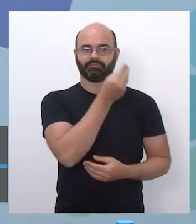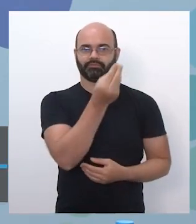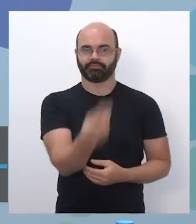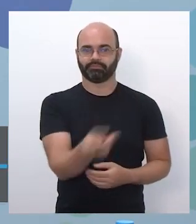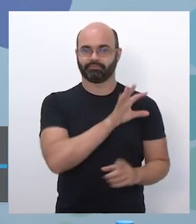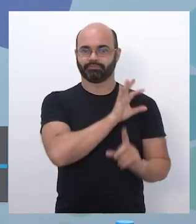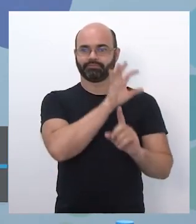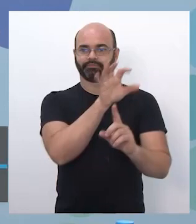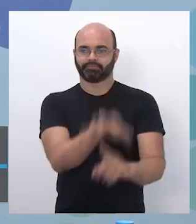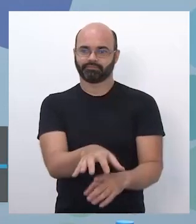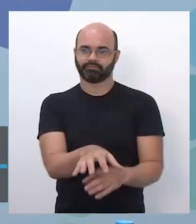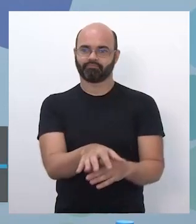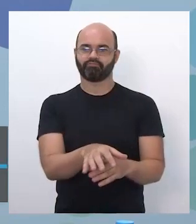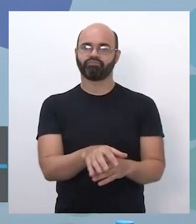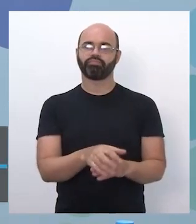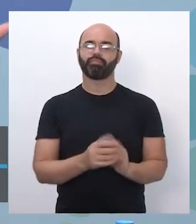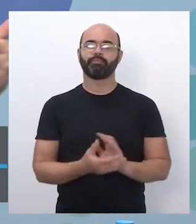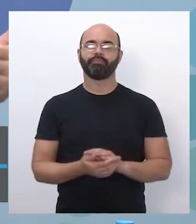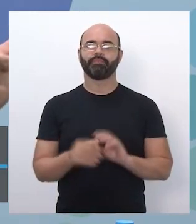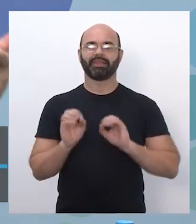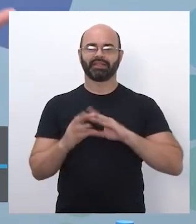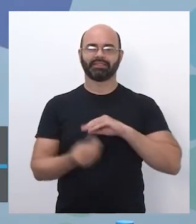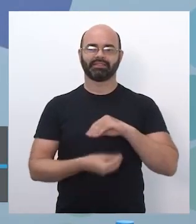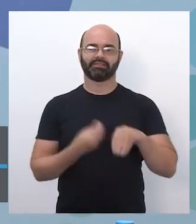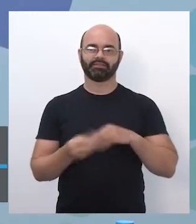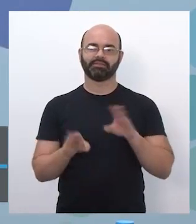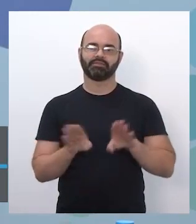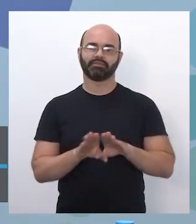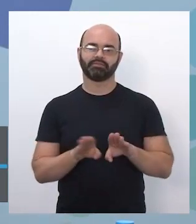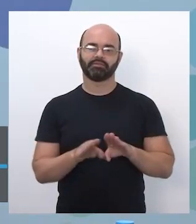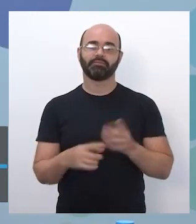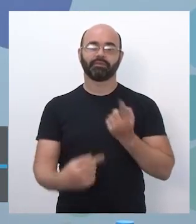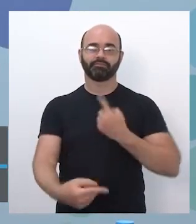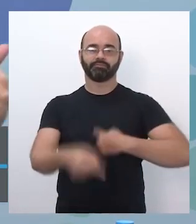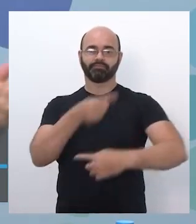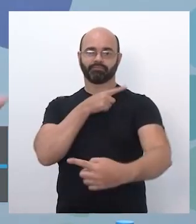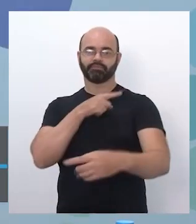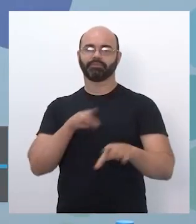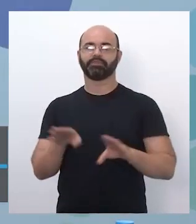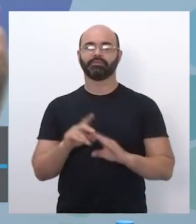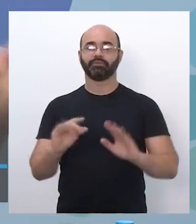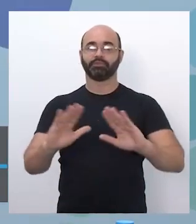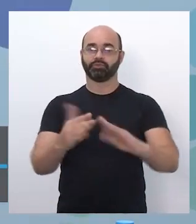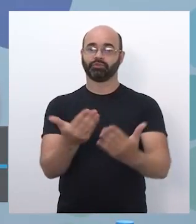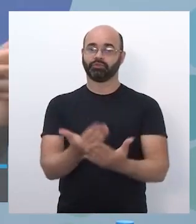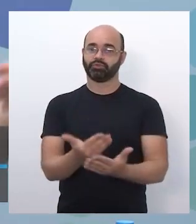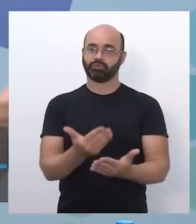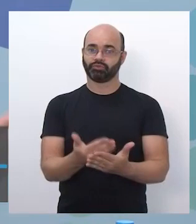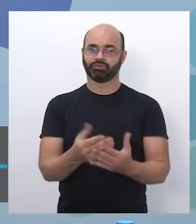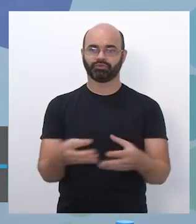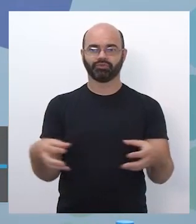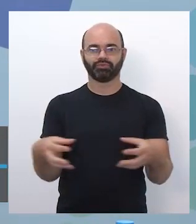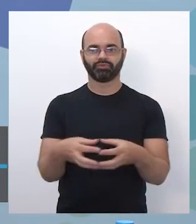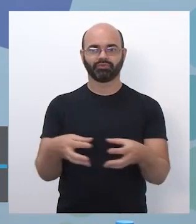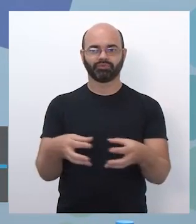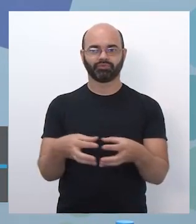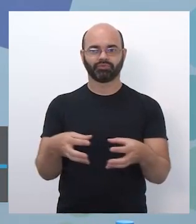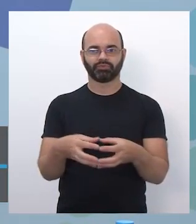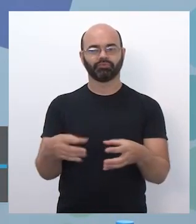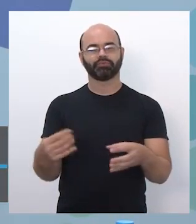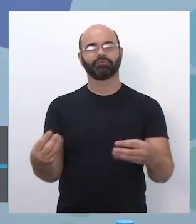iniciativa de ensino híbrido, mas que também possa ter um fluxo contrário da escola, desses grupos se